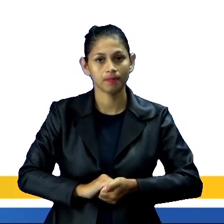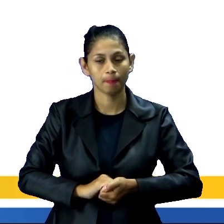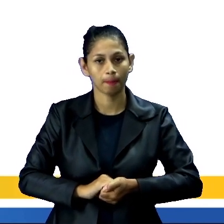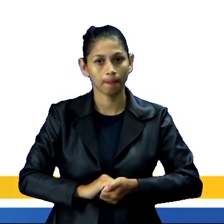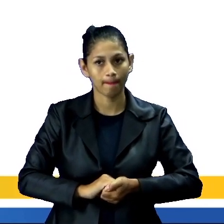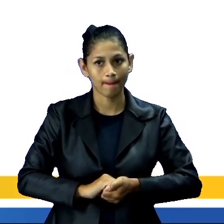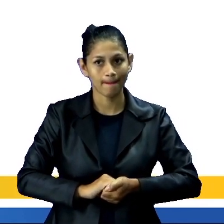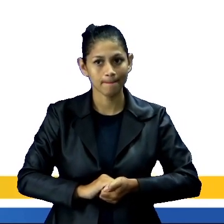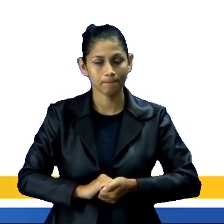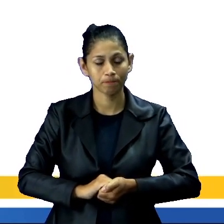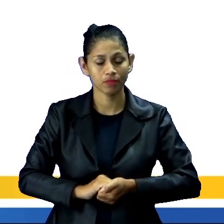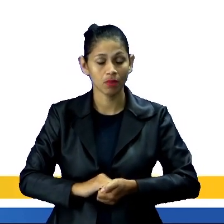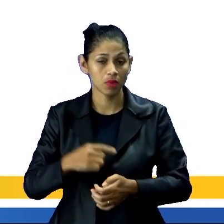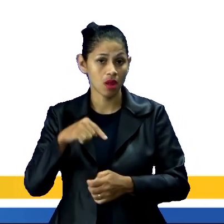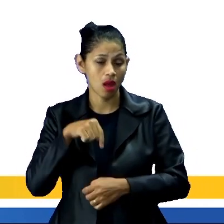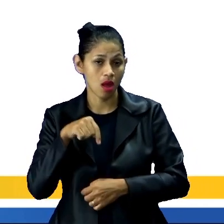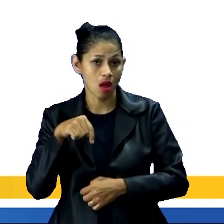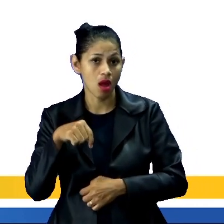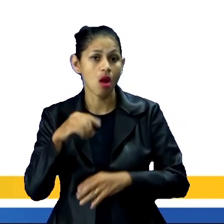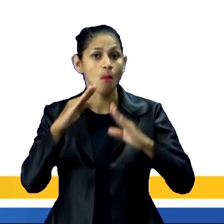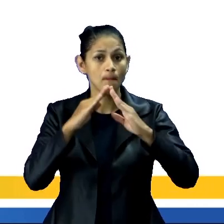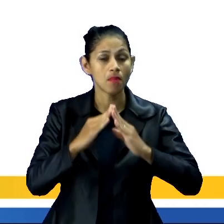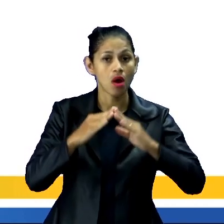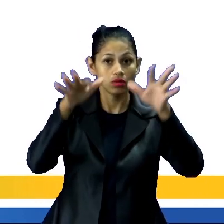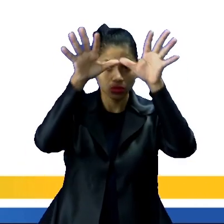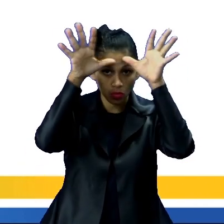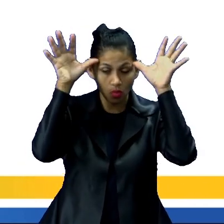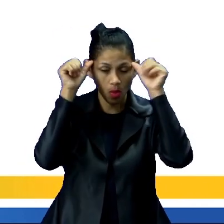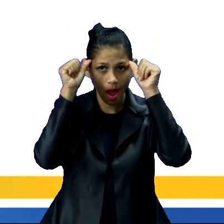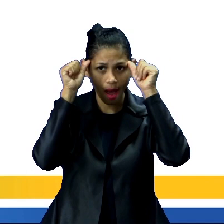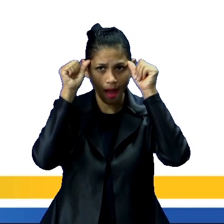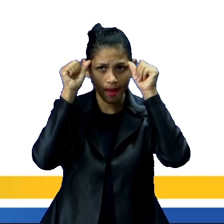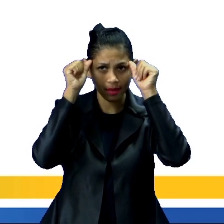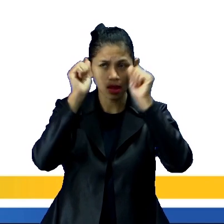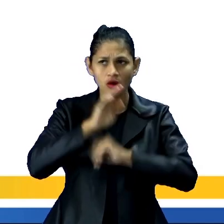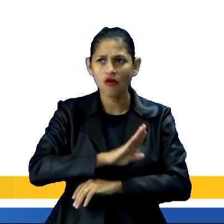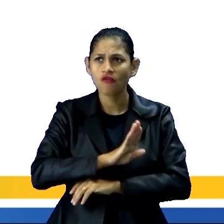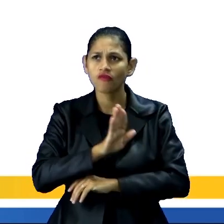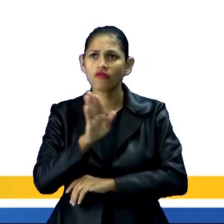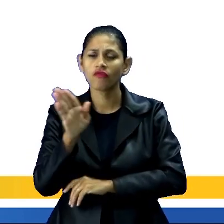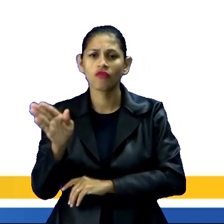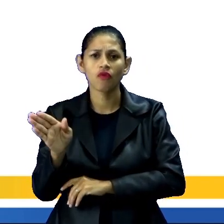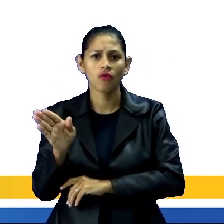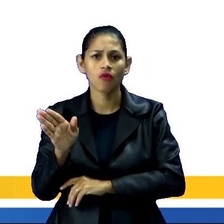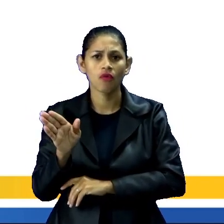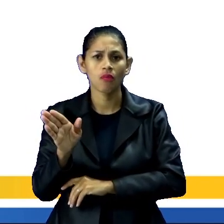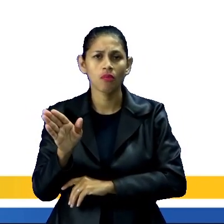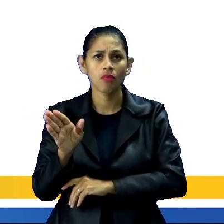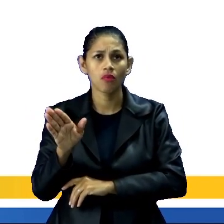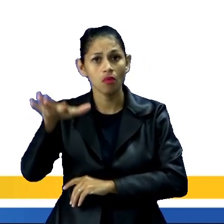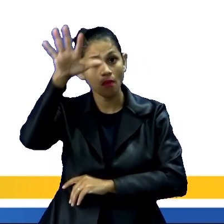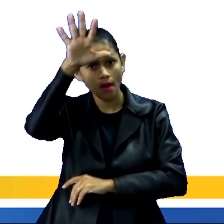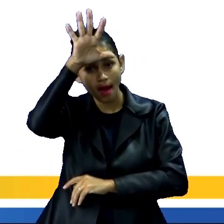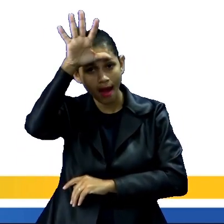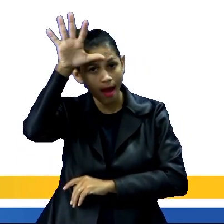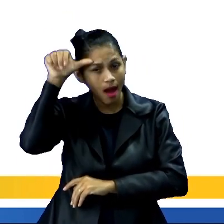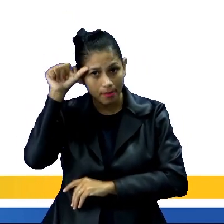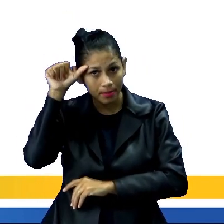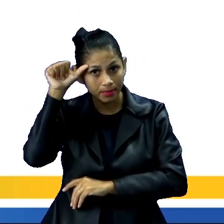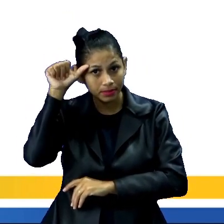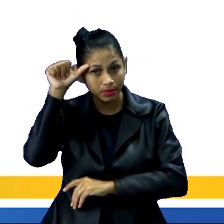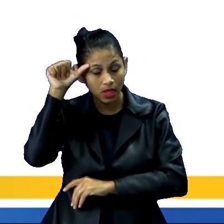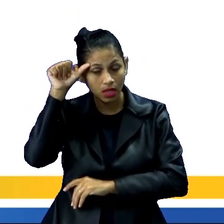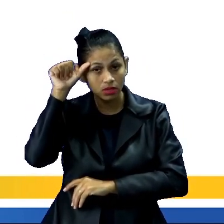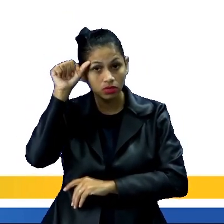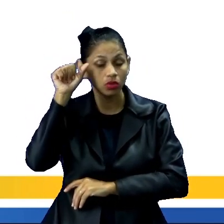caso, eu moro no Acre, no estado do Acre, na cidade de Rio Branco. Então, isso é uma migração interna, porque só é aqui dentro do Brasil. Só mudei de